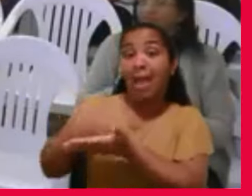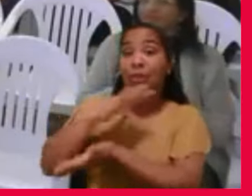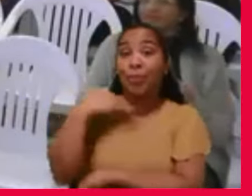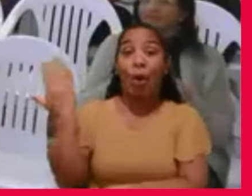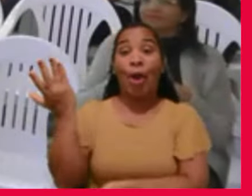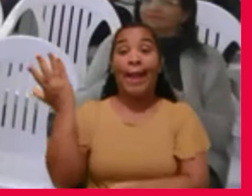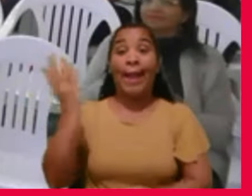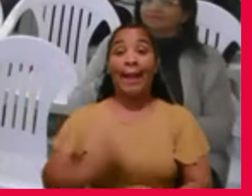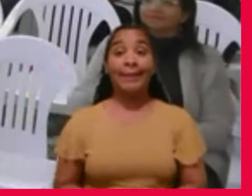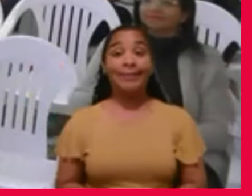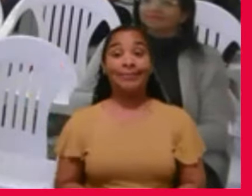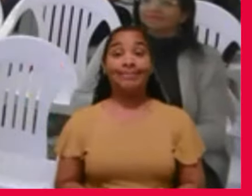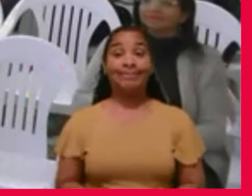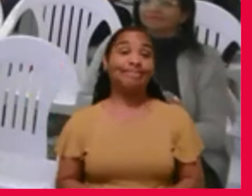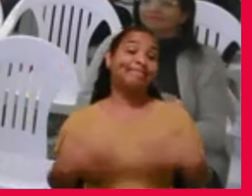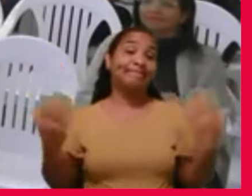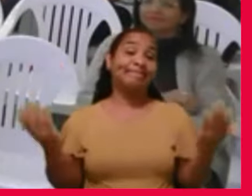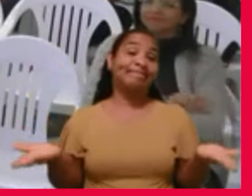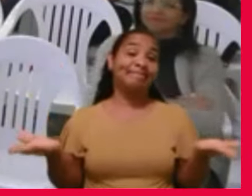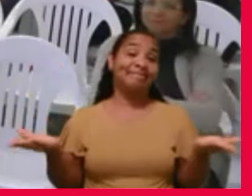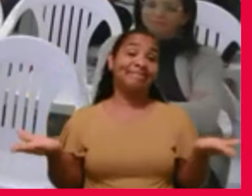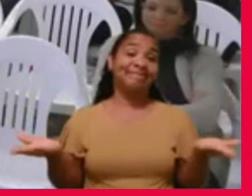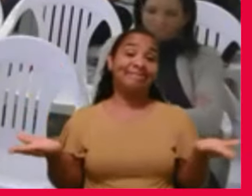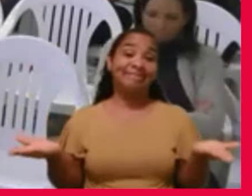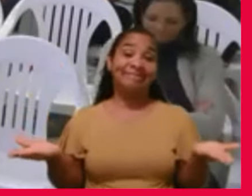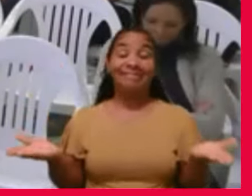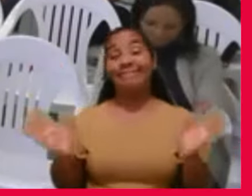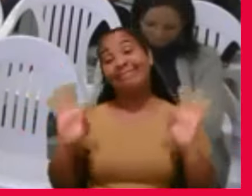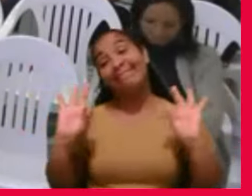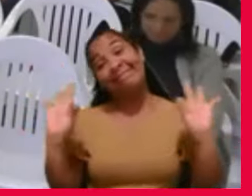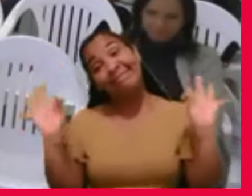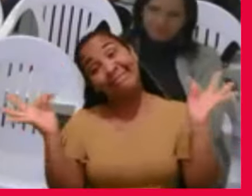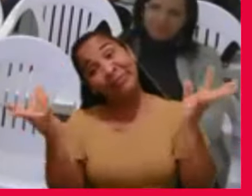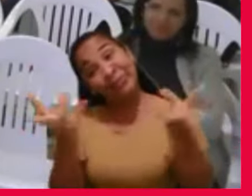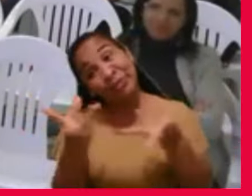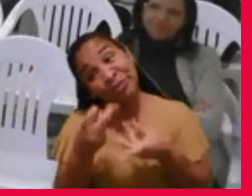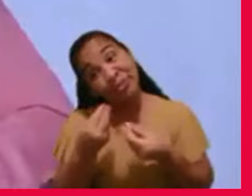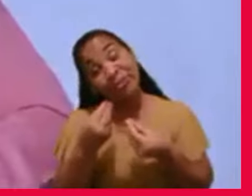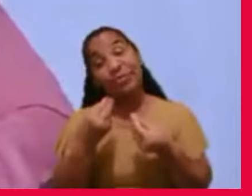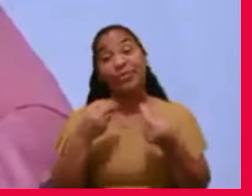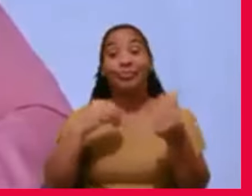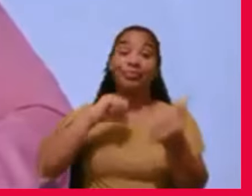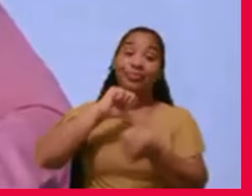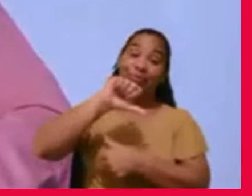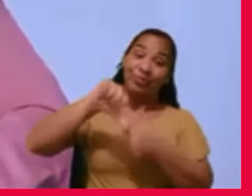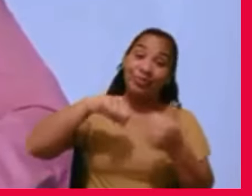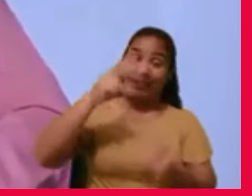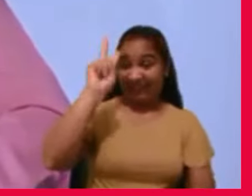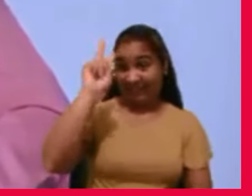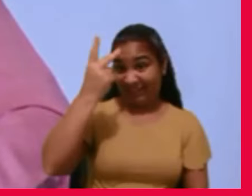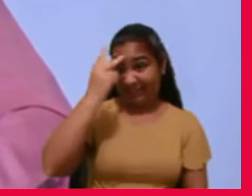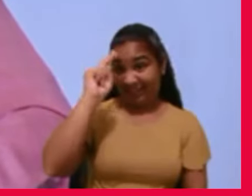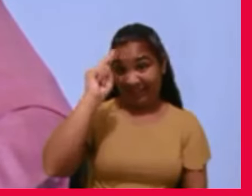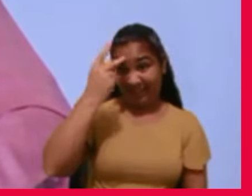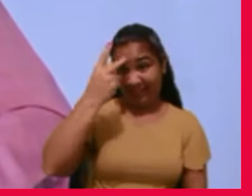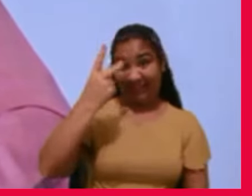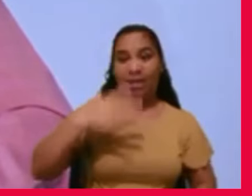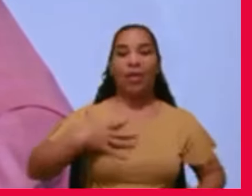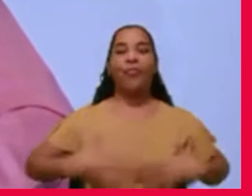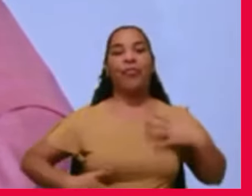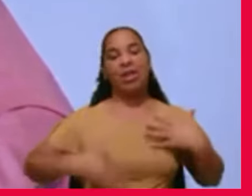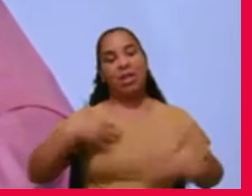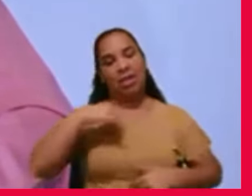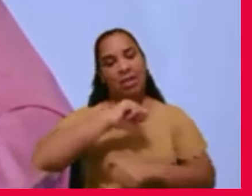desfrutar, daí, todo e qualquer transtorno, físico, mental,